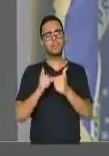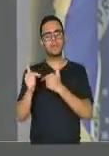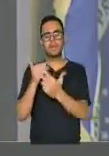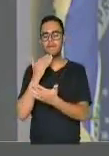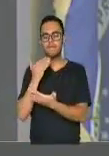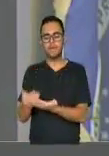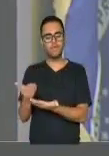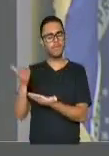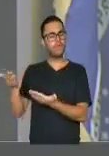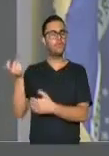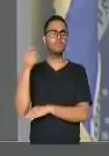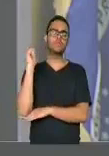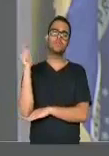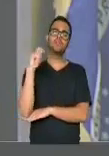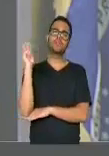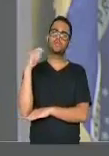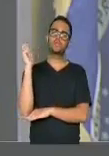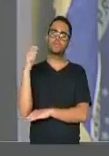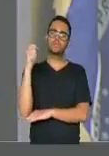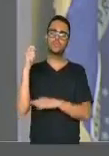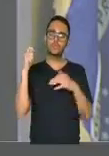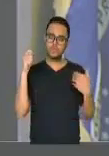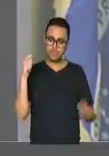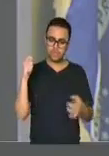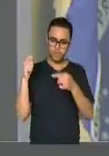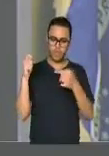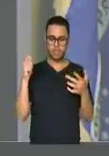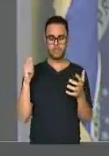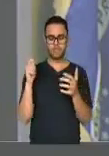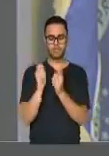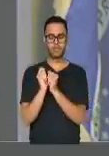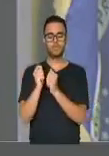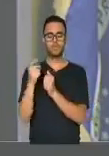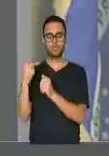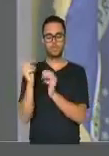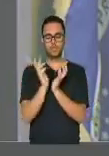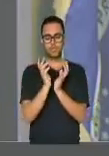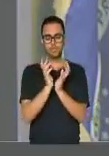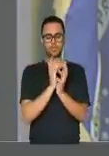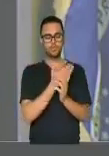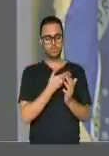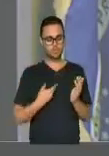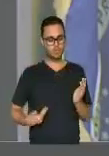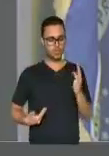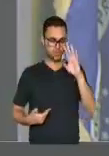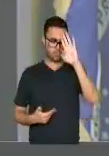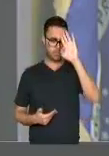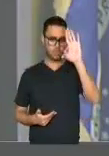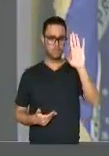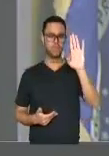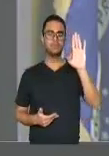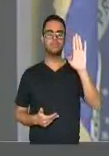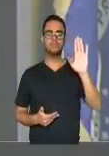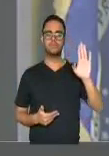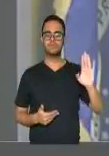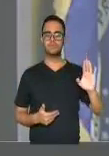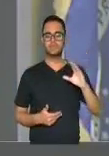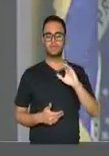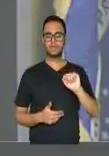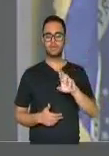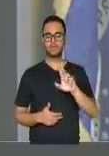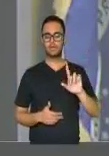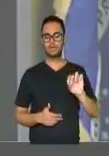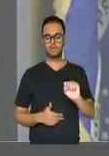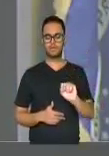Grande do Sul. E ele, juntamente com a sua equipe de governo, em especial, Carlos Búrico,